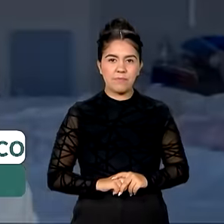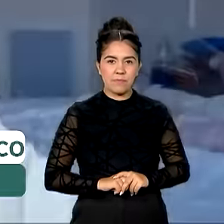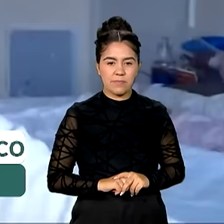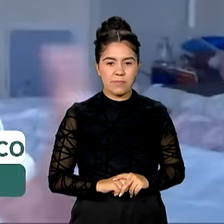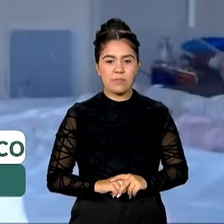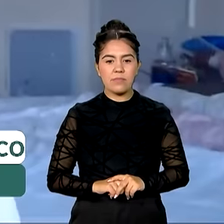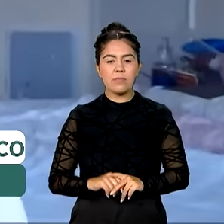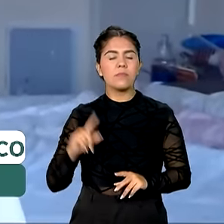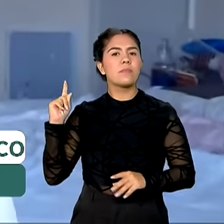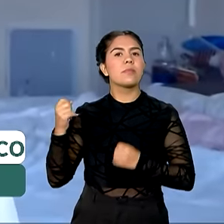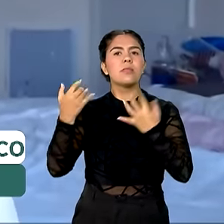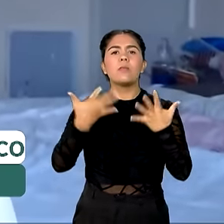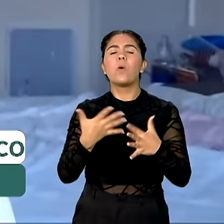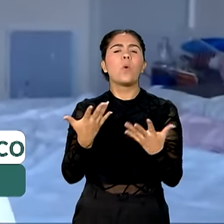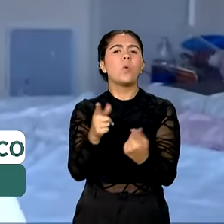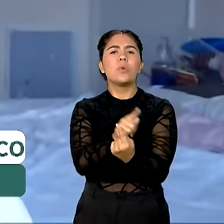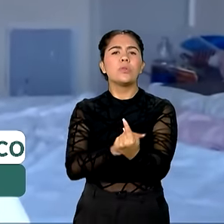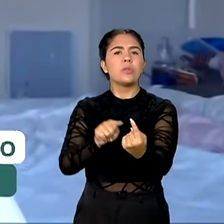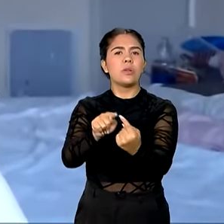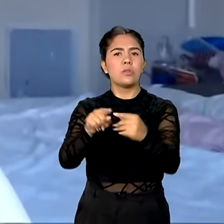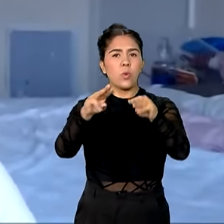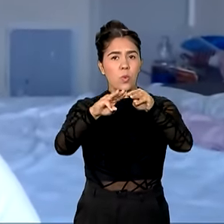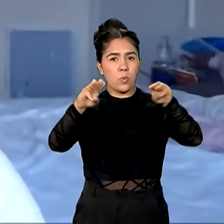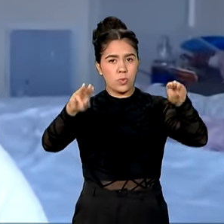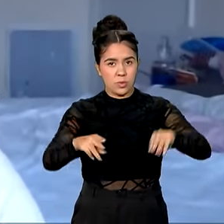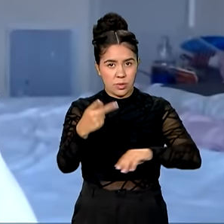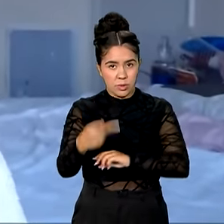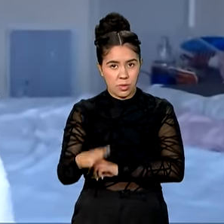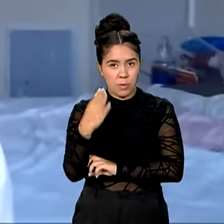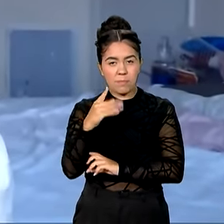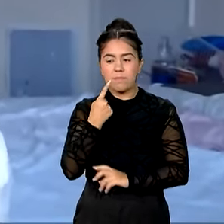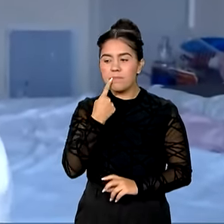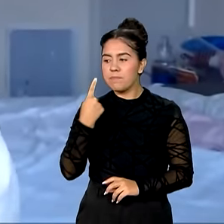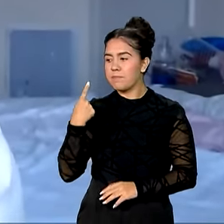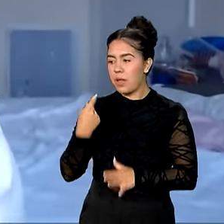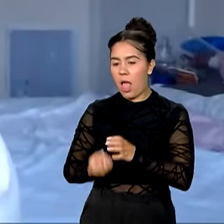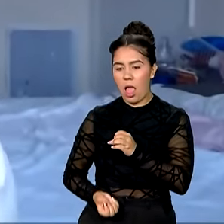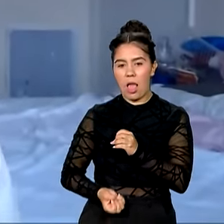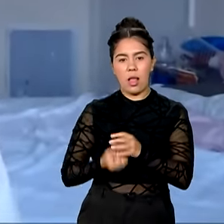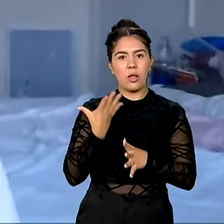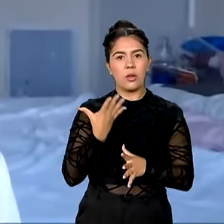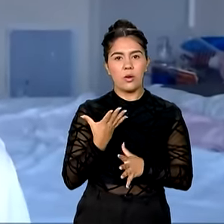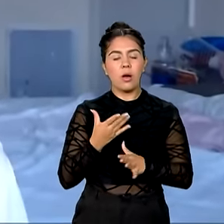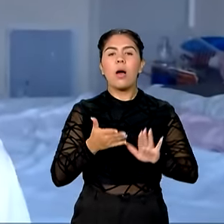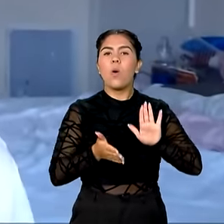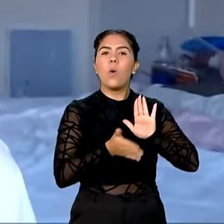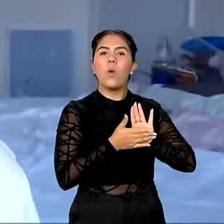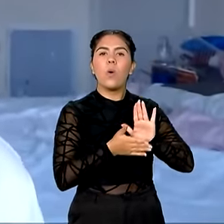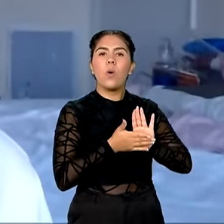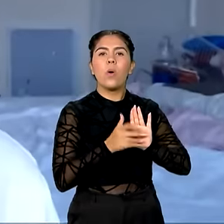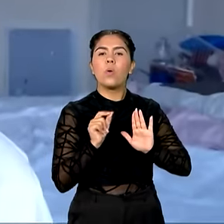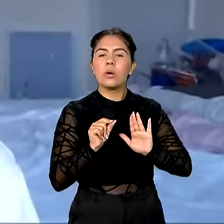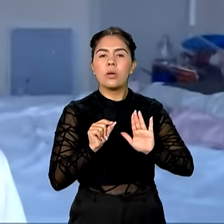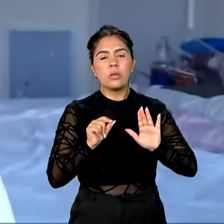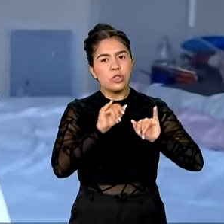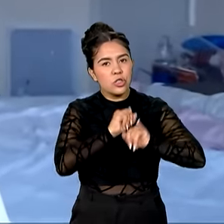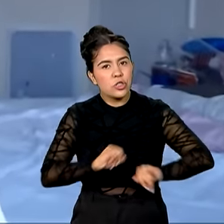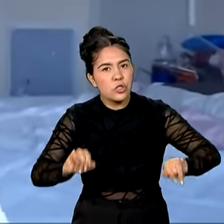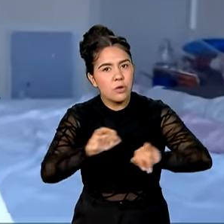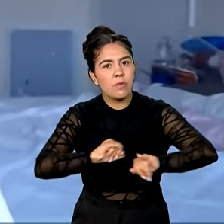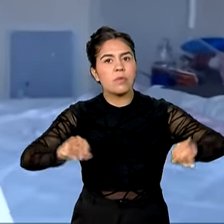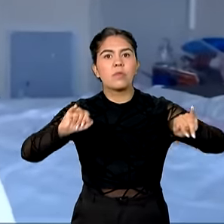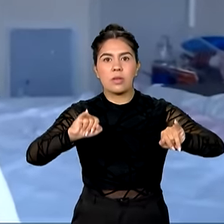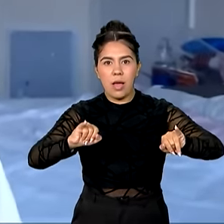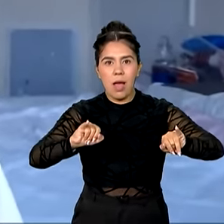Qual a ideia do Museu de Biologia? Então ele foi criado recentemente com a proposta de divulgar essas coleções